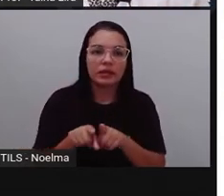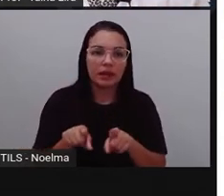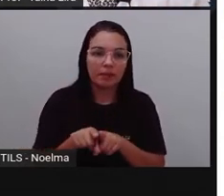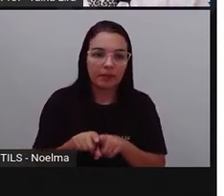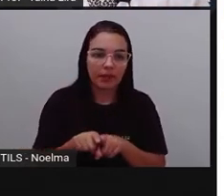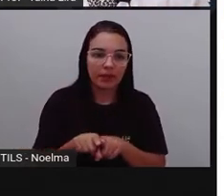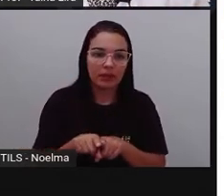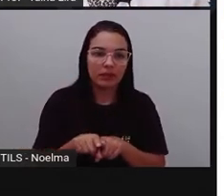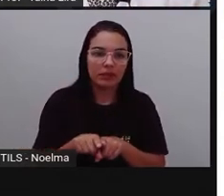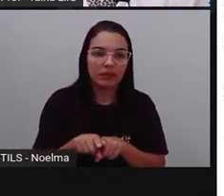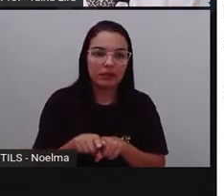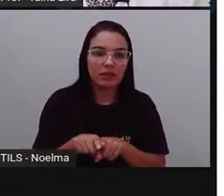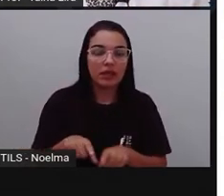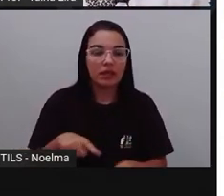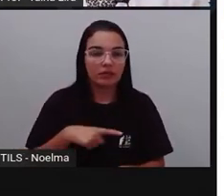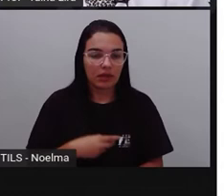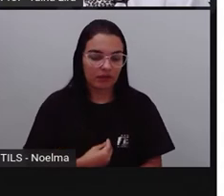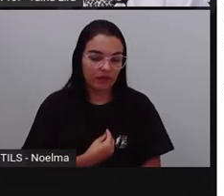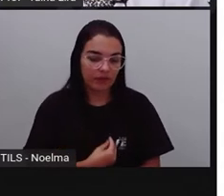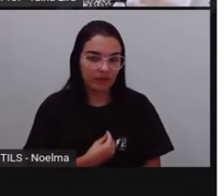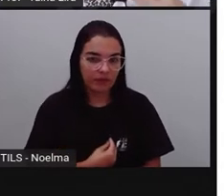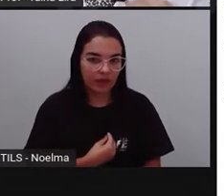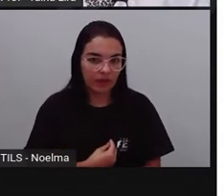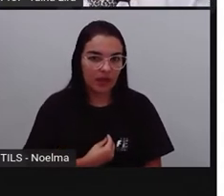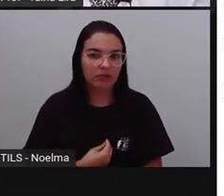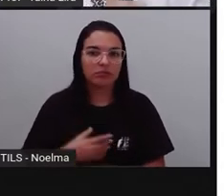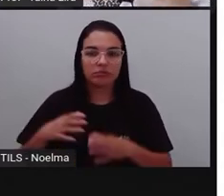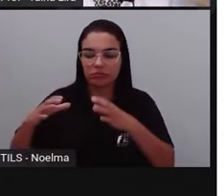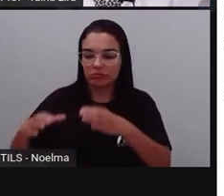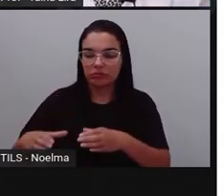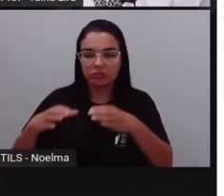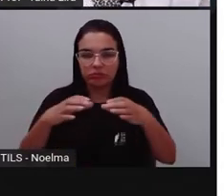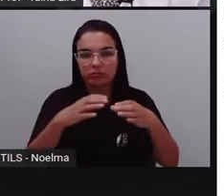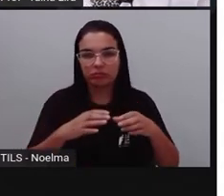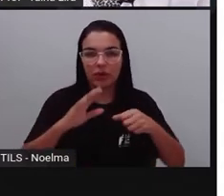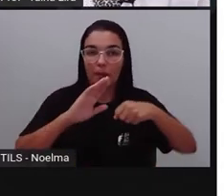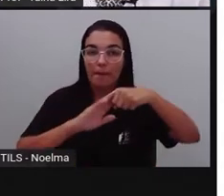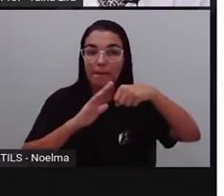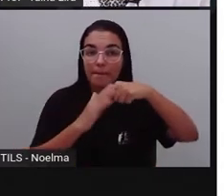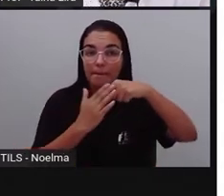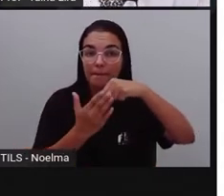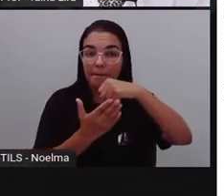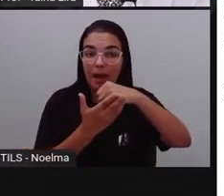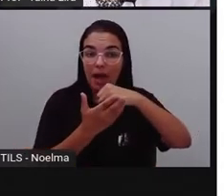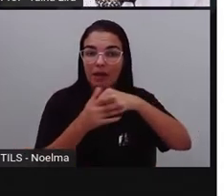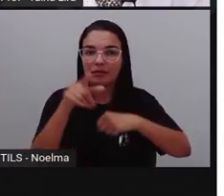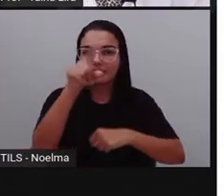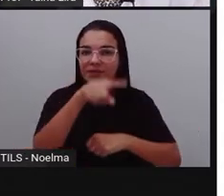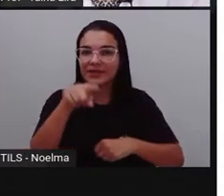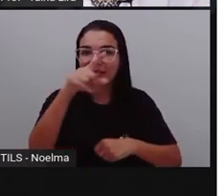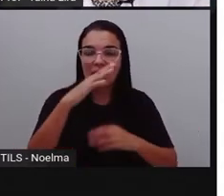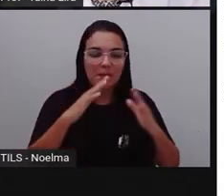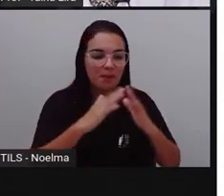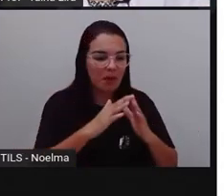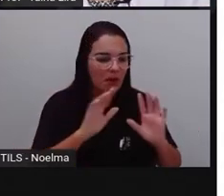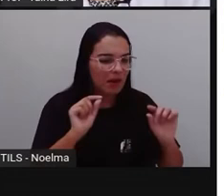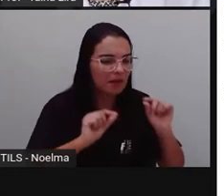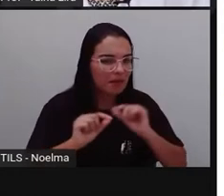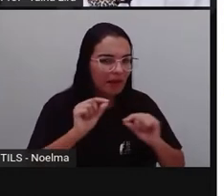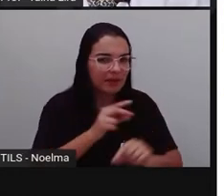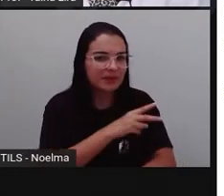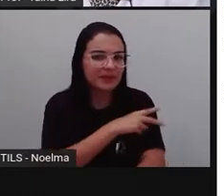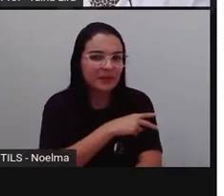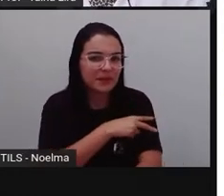habitava aqui, ó, a região do bairro de São João do Casumbá, quem mora aí em São João do Casumbá do segundo